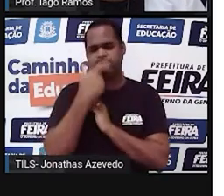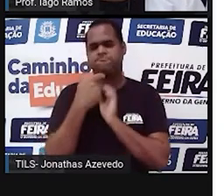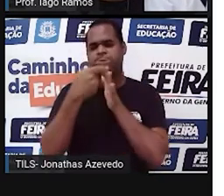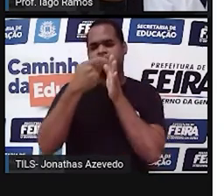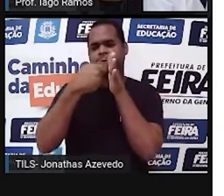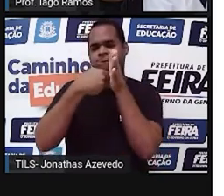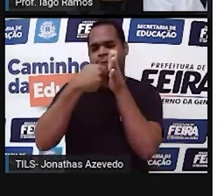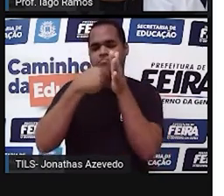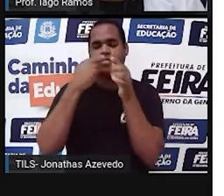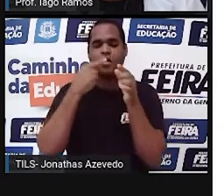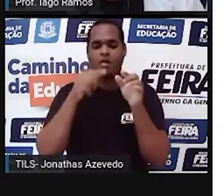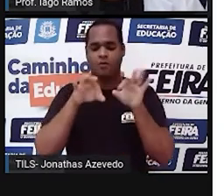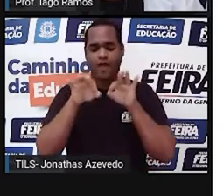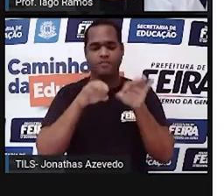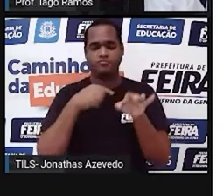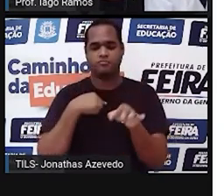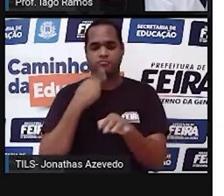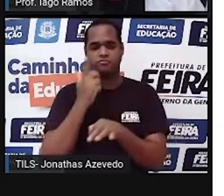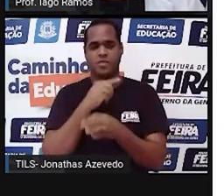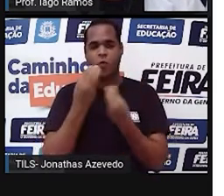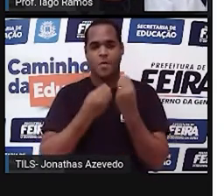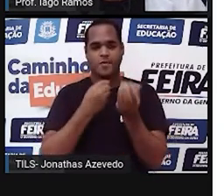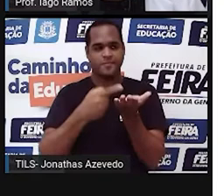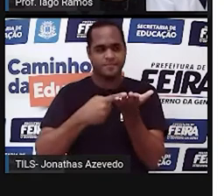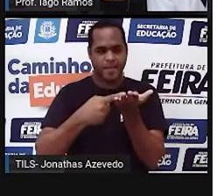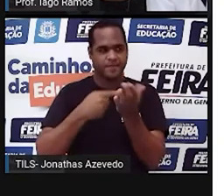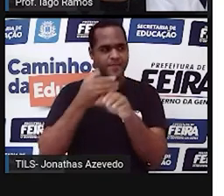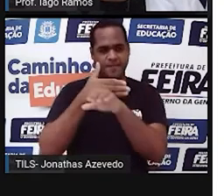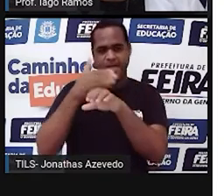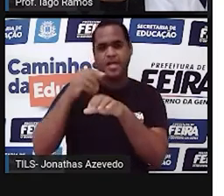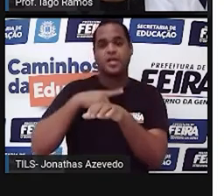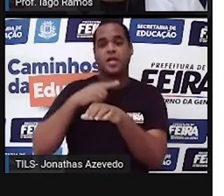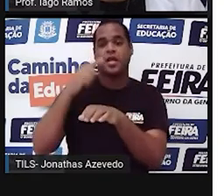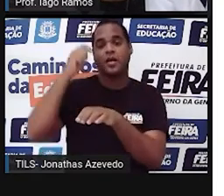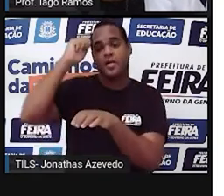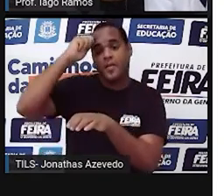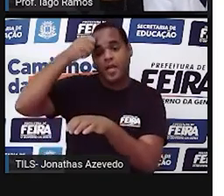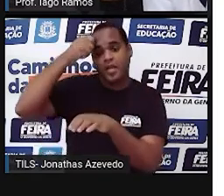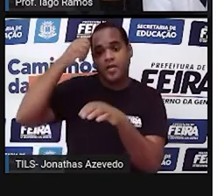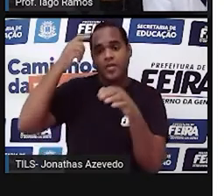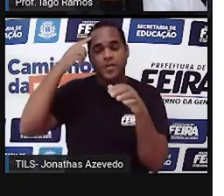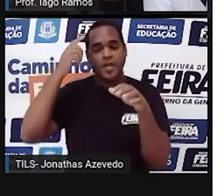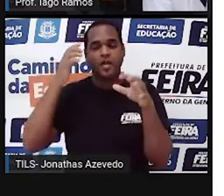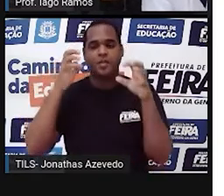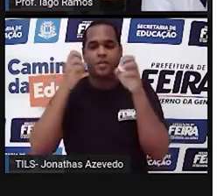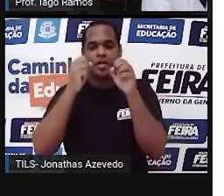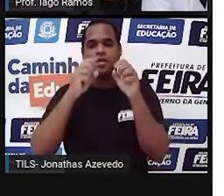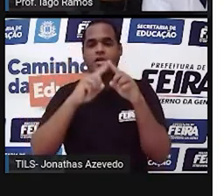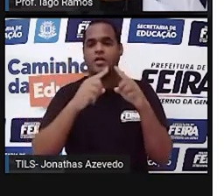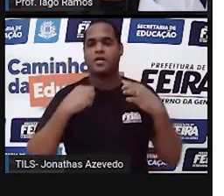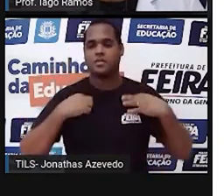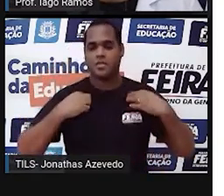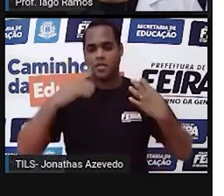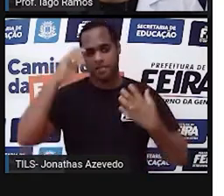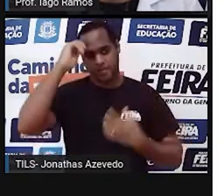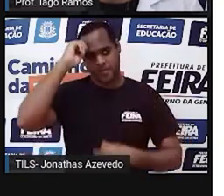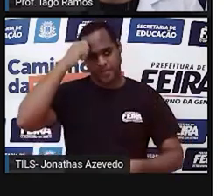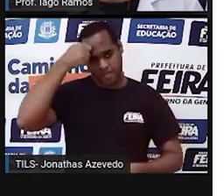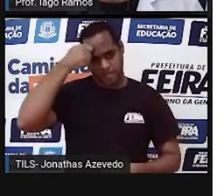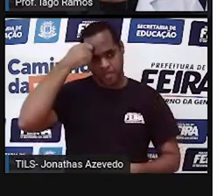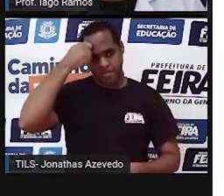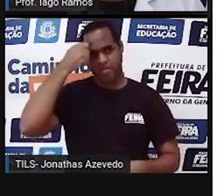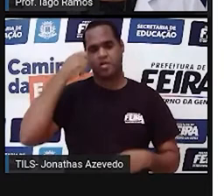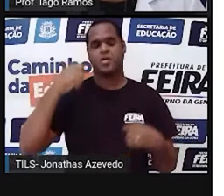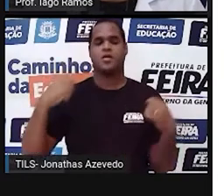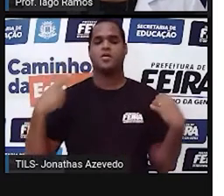espaço onde eu estou é que eu tenho pele branca, meu cabelo ele é preto, estou vestindo uma camisa preta, por cima